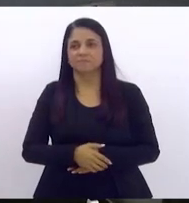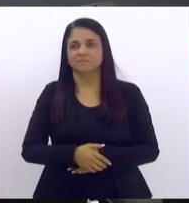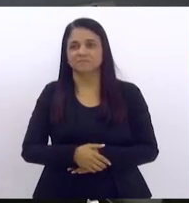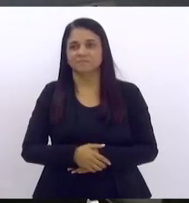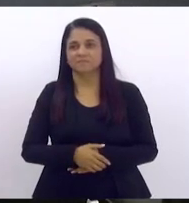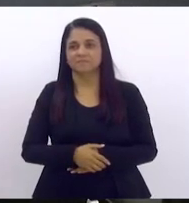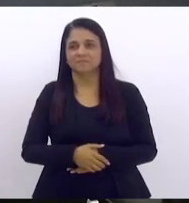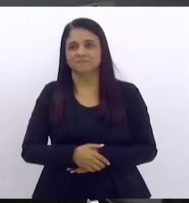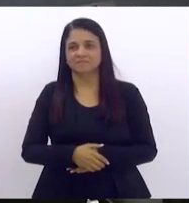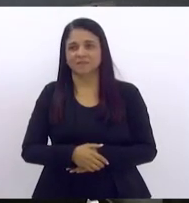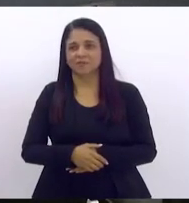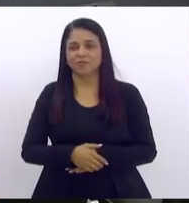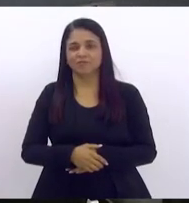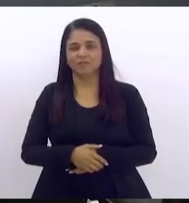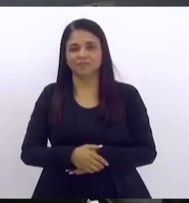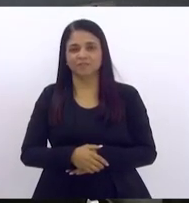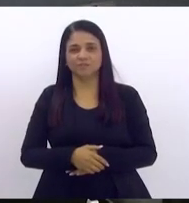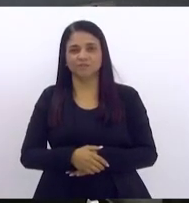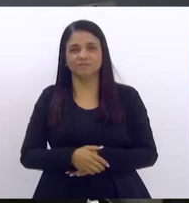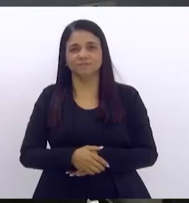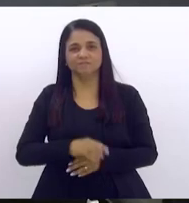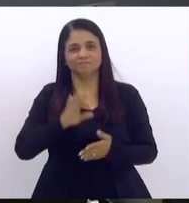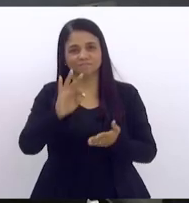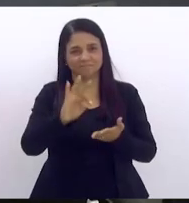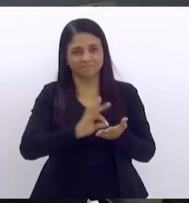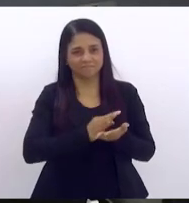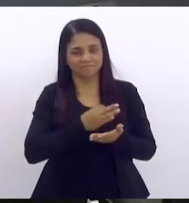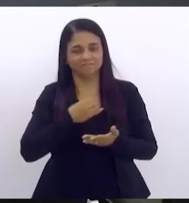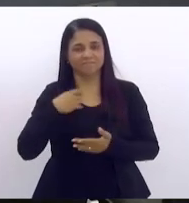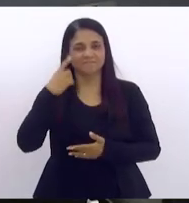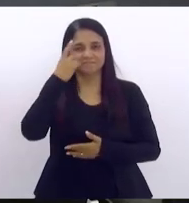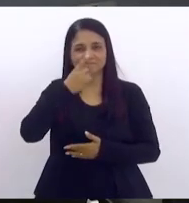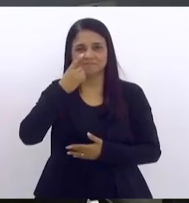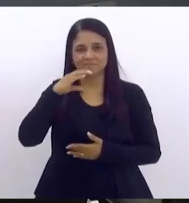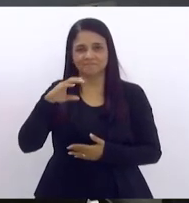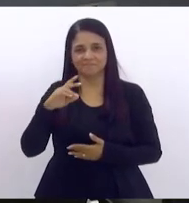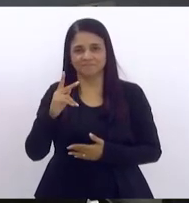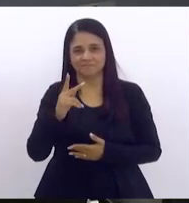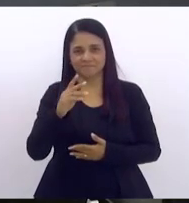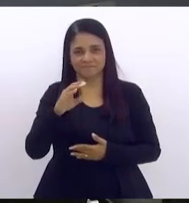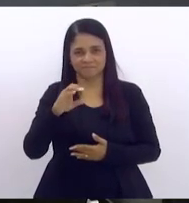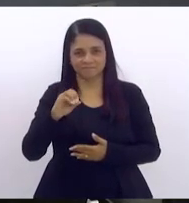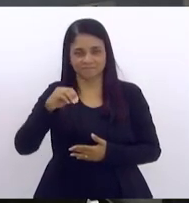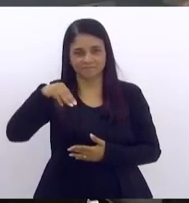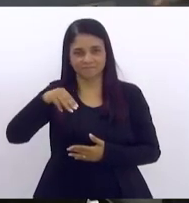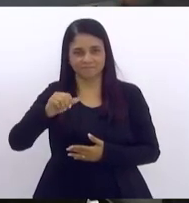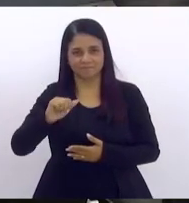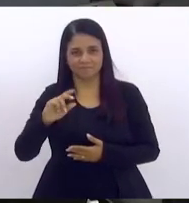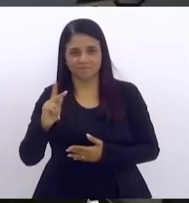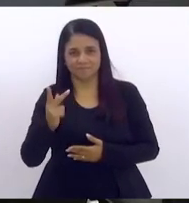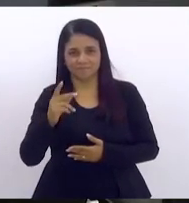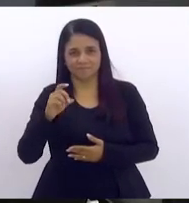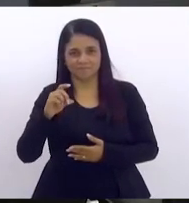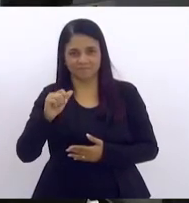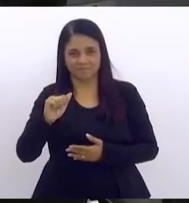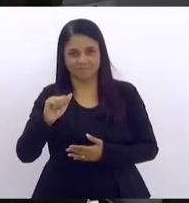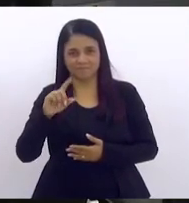próximo orador inscrito é o nobre deputado chico machado que dispõe de 10 minutos